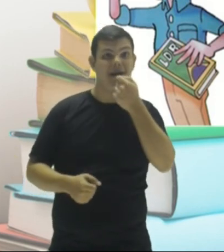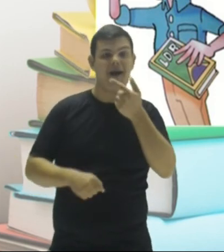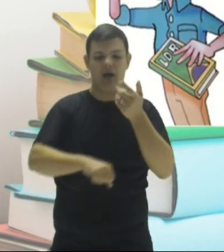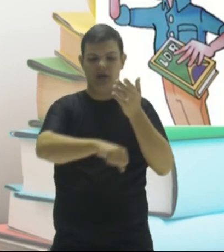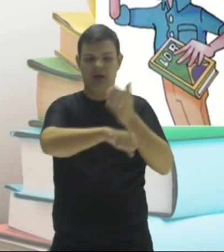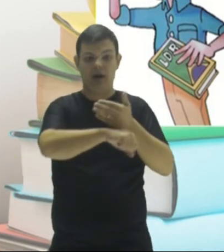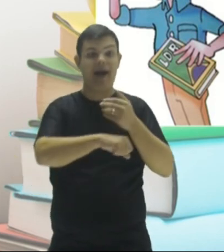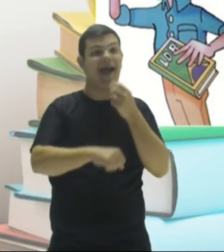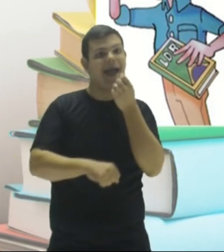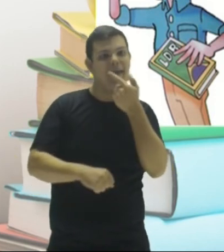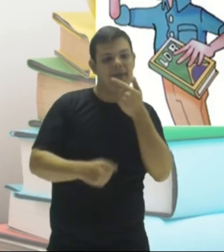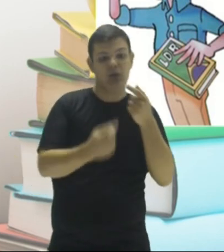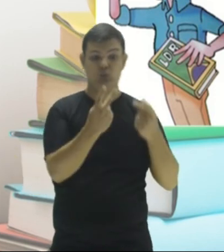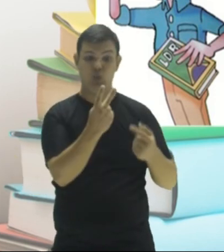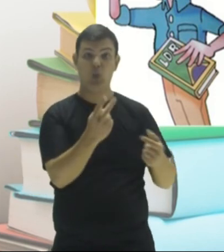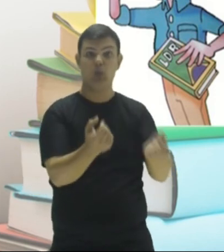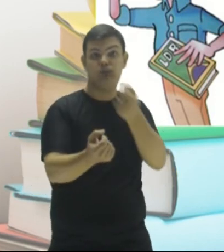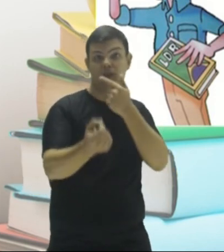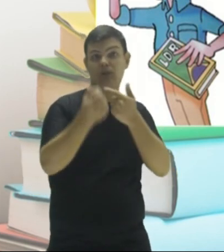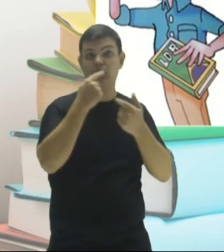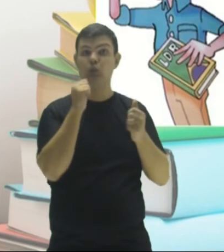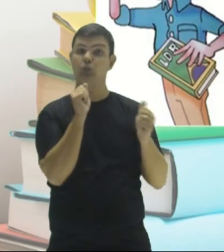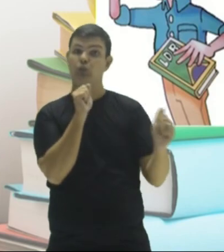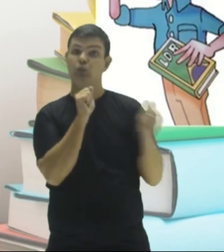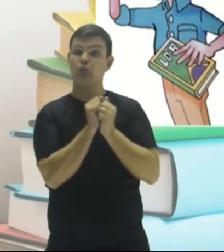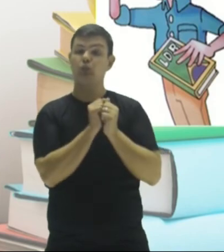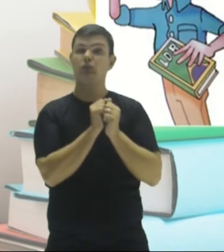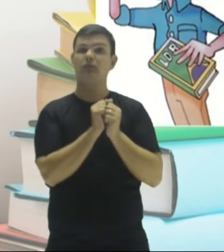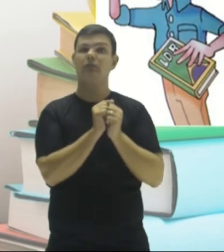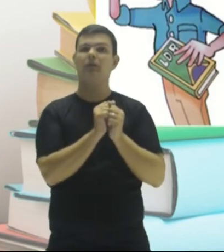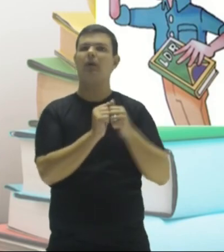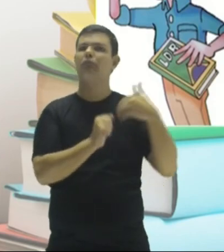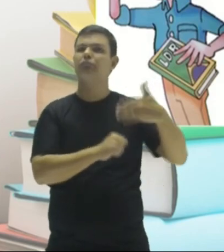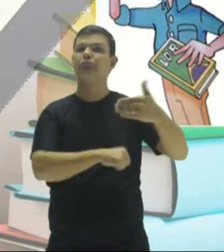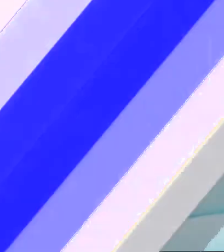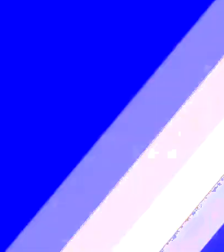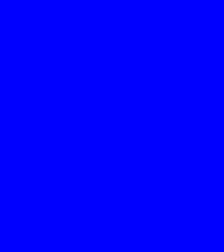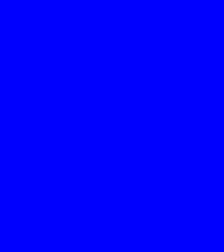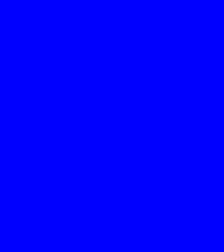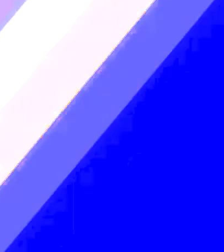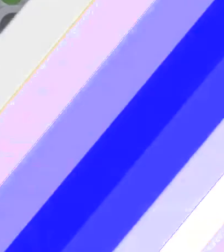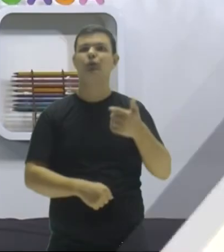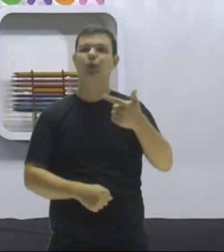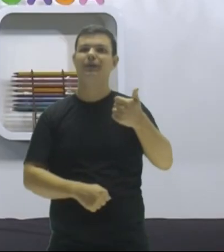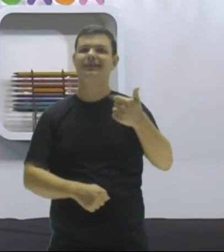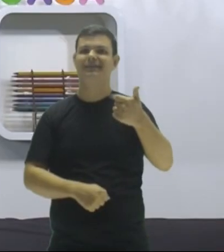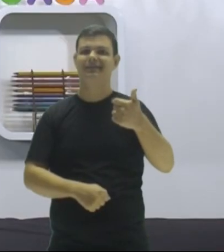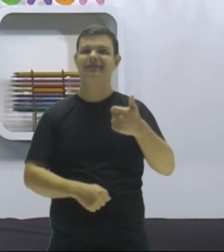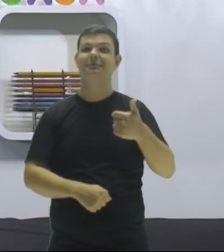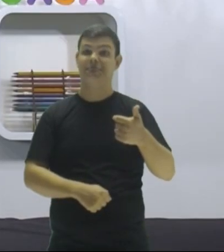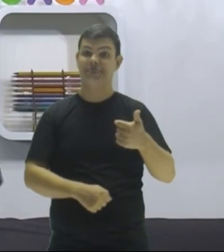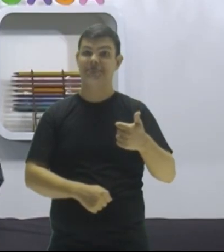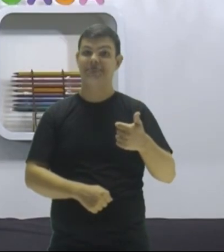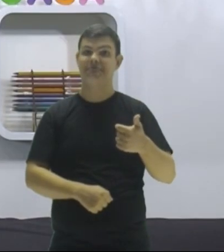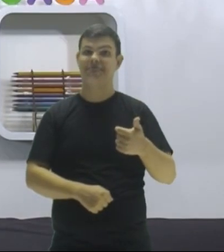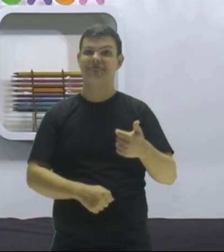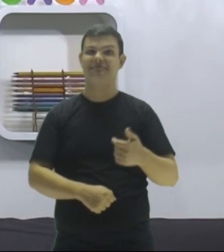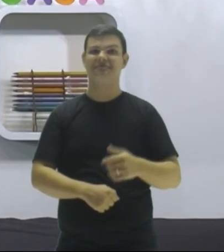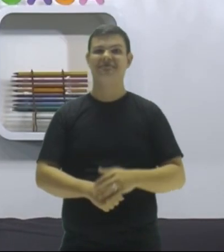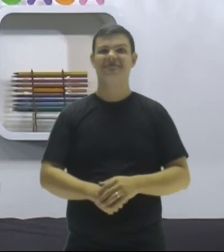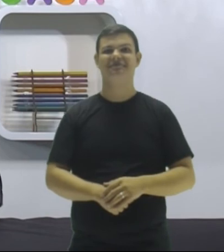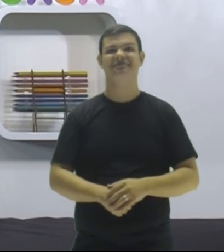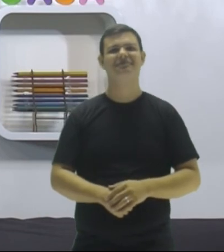Tomará antibiótico e antitérmico simultaneamente em doze horas, né? É, galera.